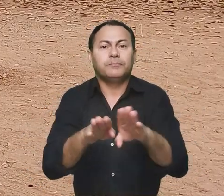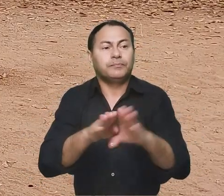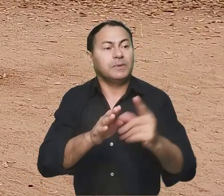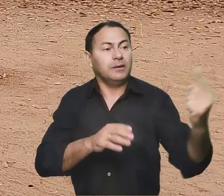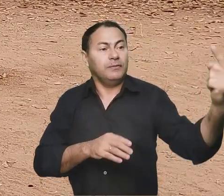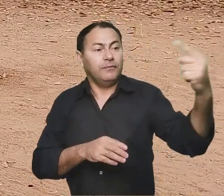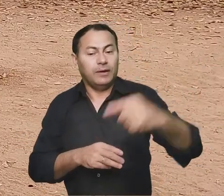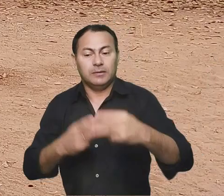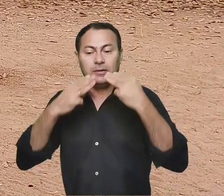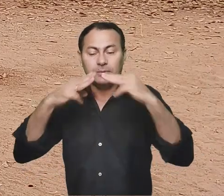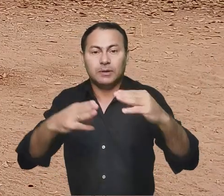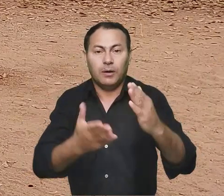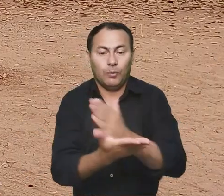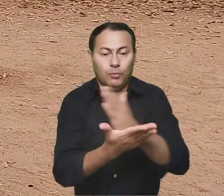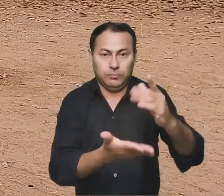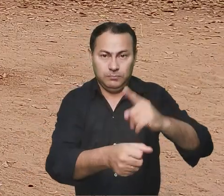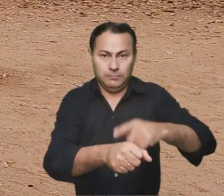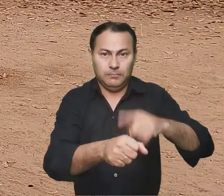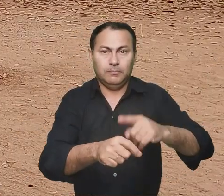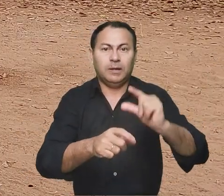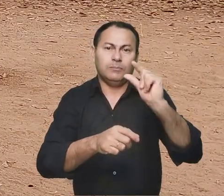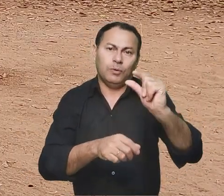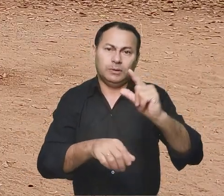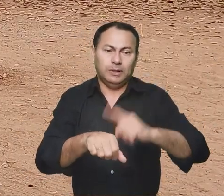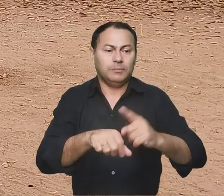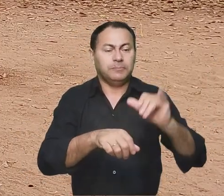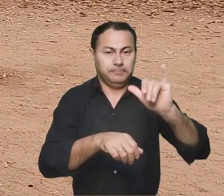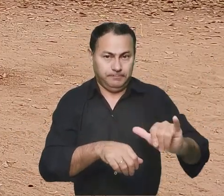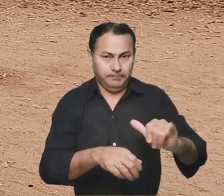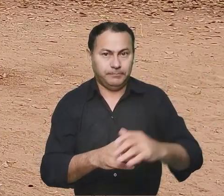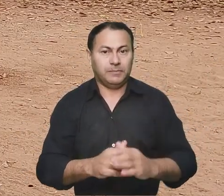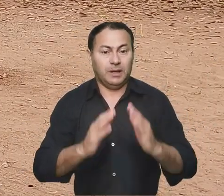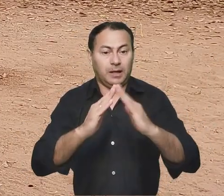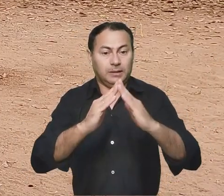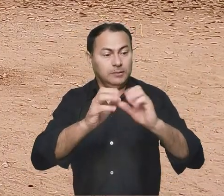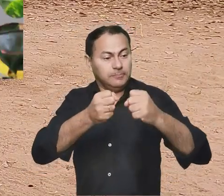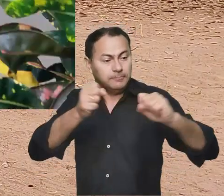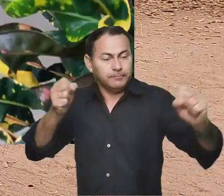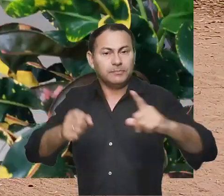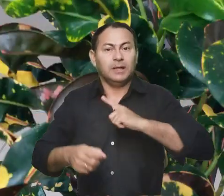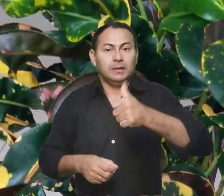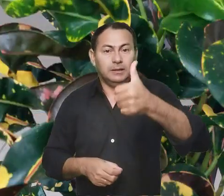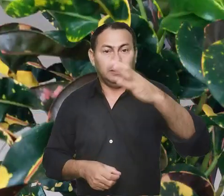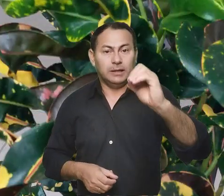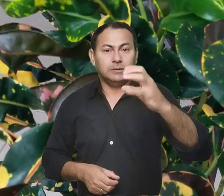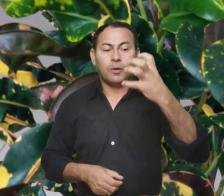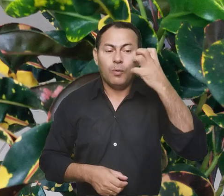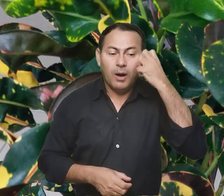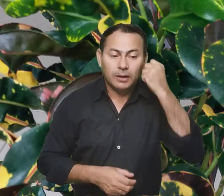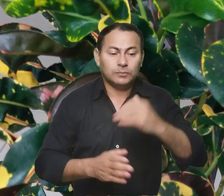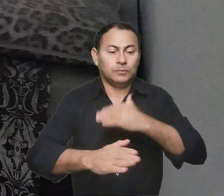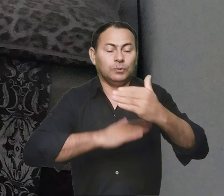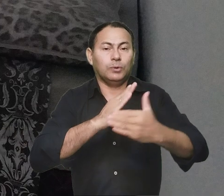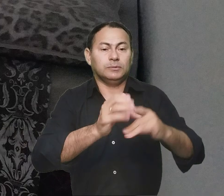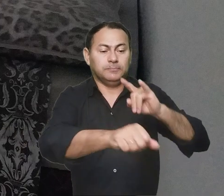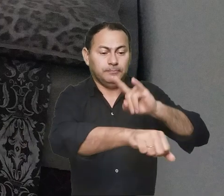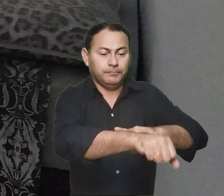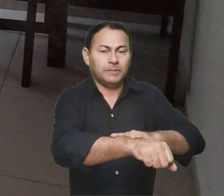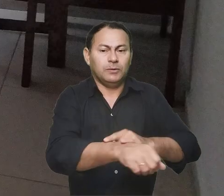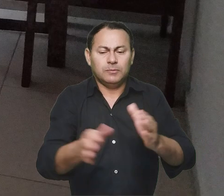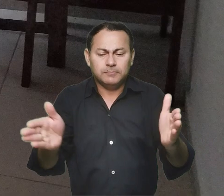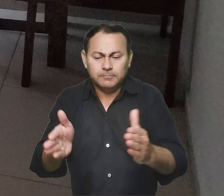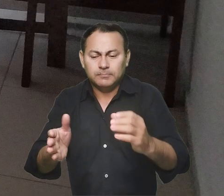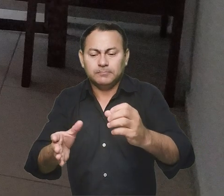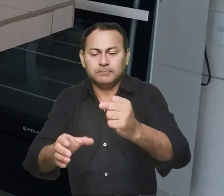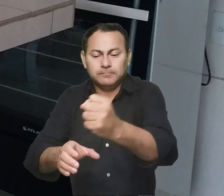aqueles que vêm em missão por um tempo mais curto. Ela é uma casa ampla, tem dez quartos, todos com banheiro,